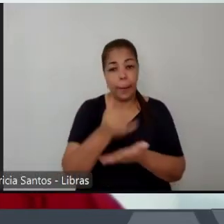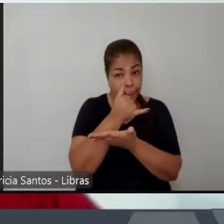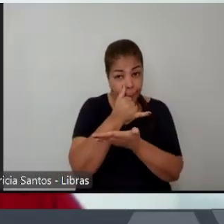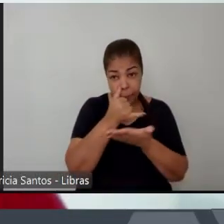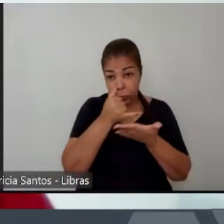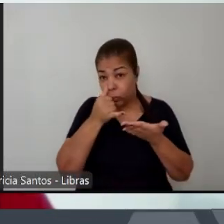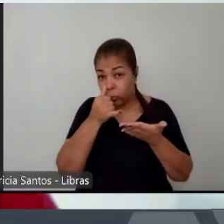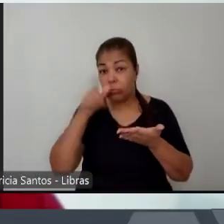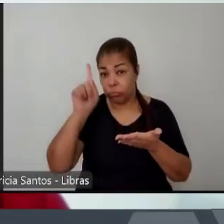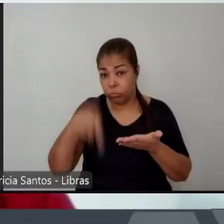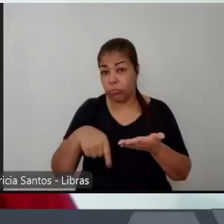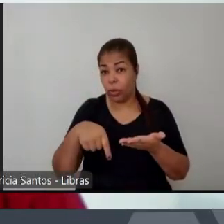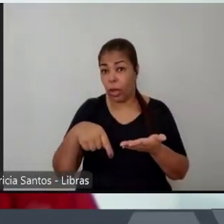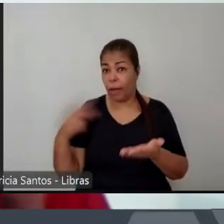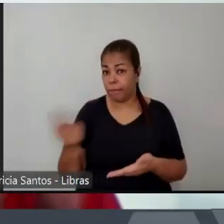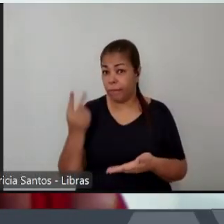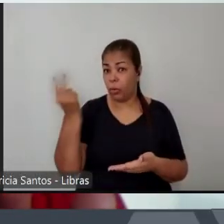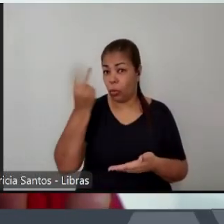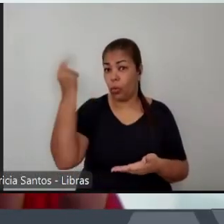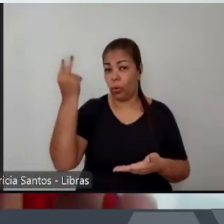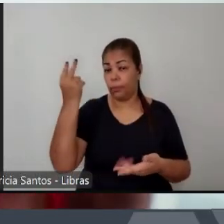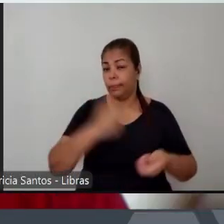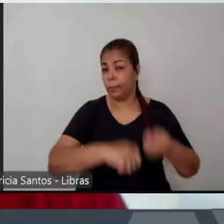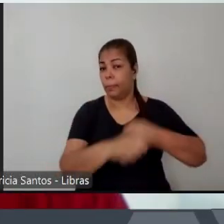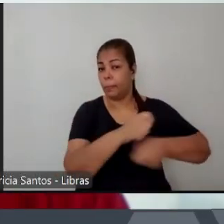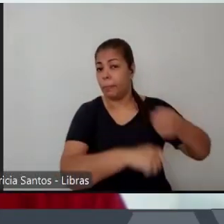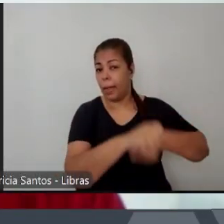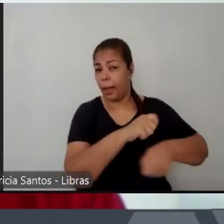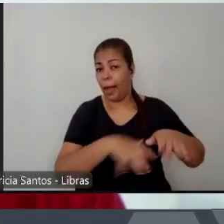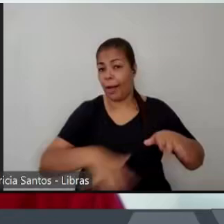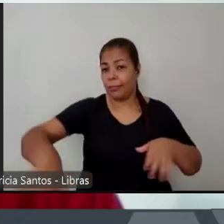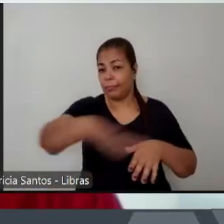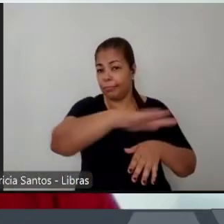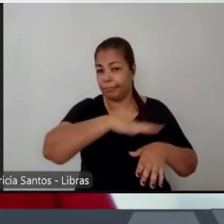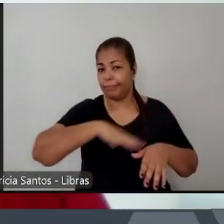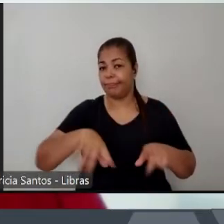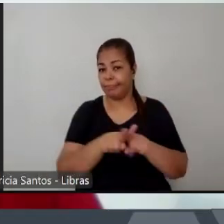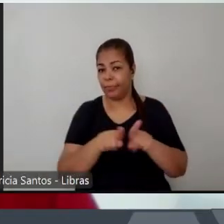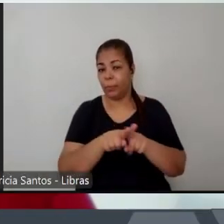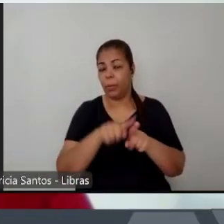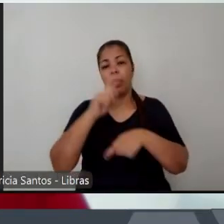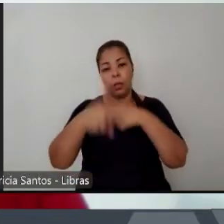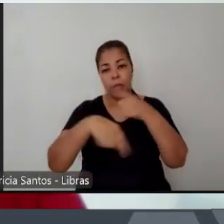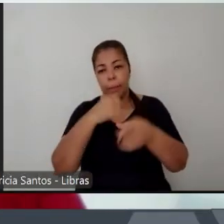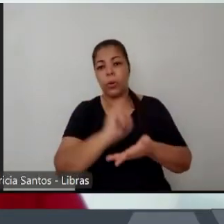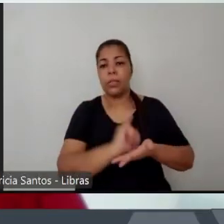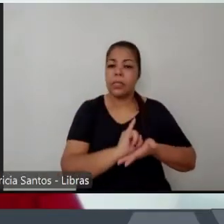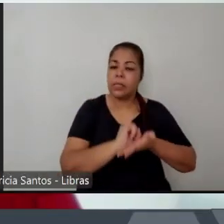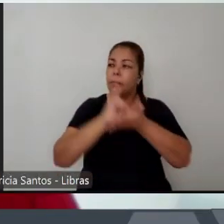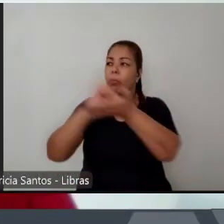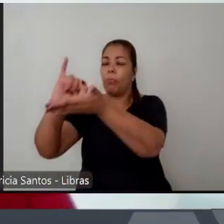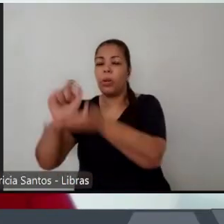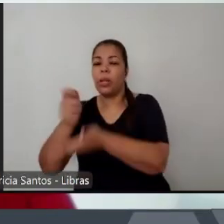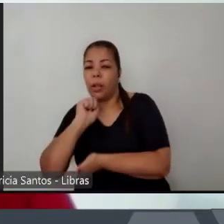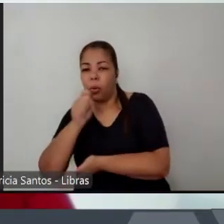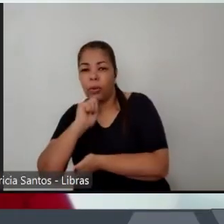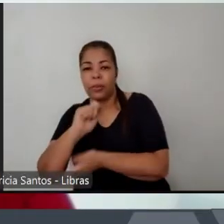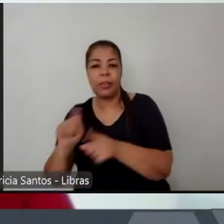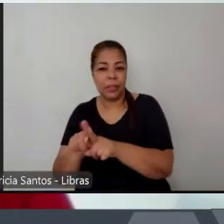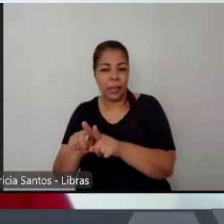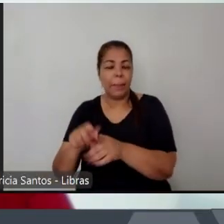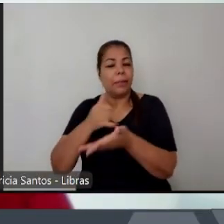mercados mundiais e os cartéis de Cali e Medellín passam a exportar cocaína para o mundo e Rio de Janeiro e São Paulo são um corredor de